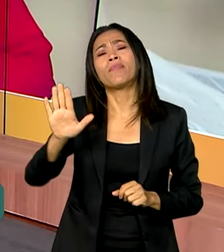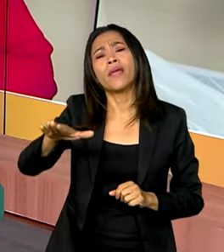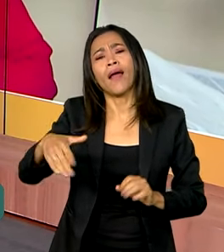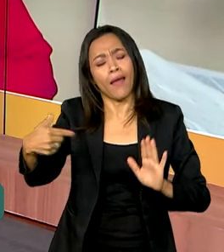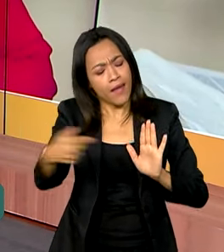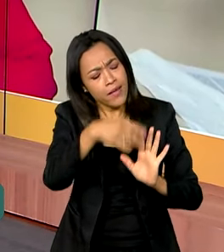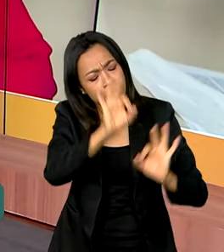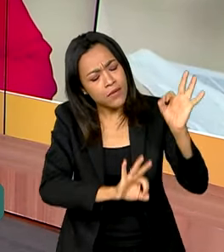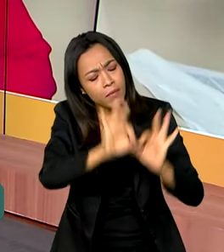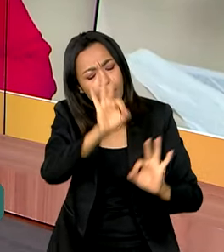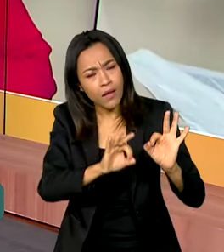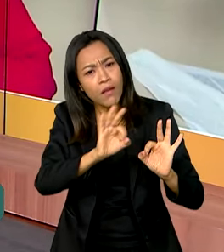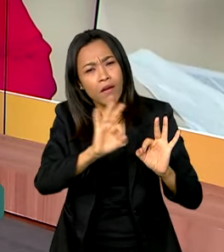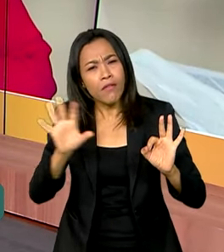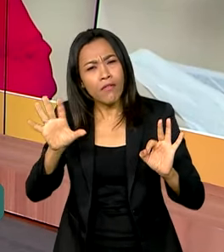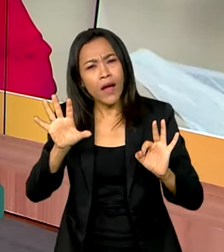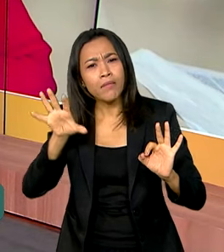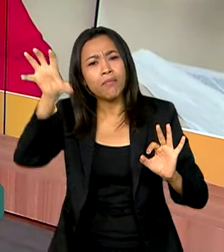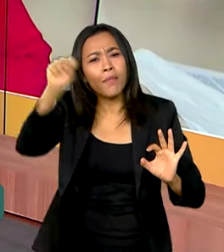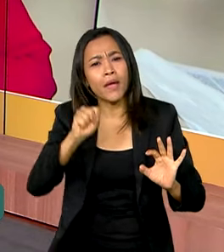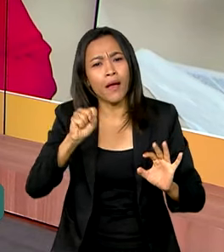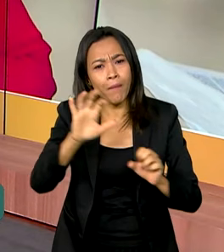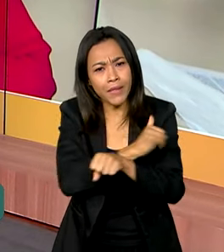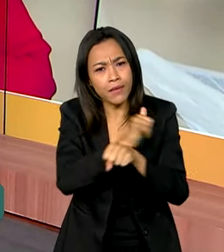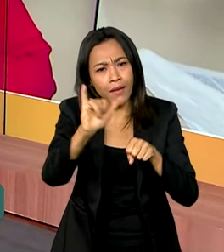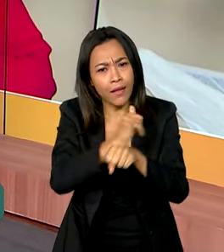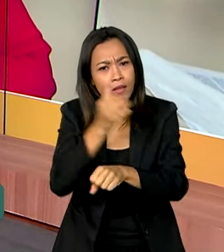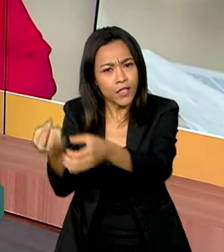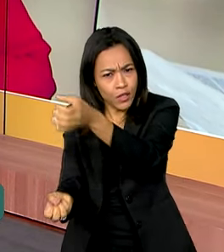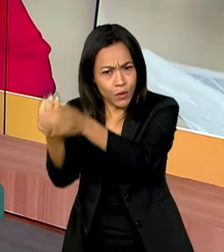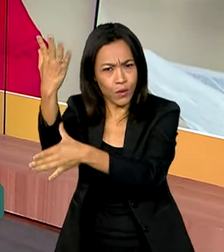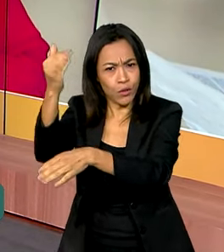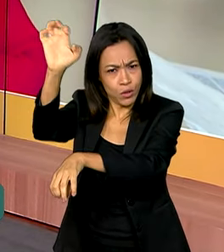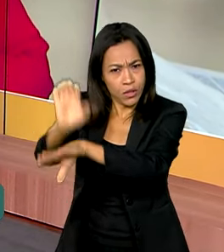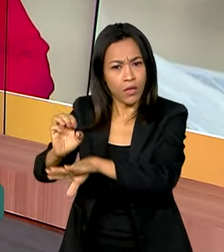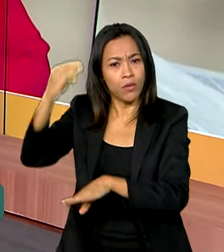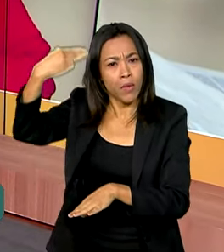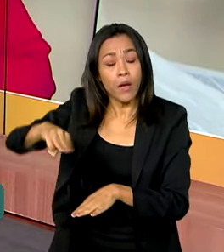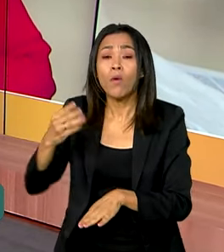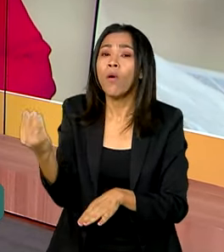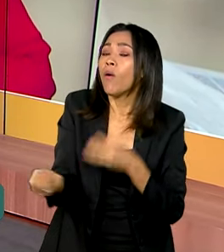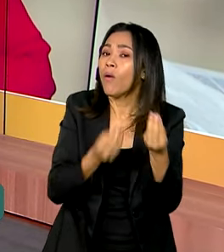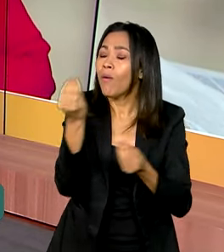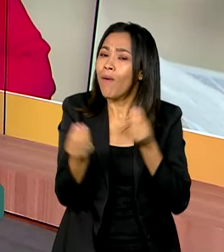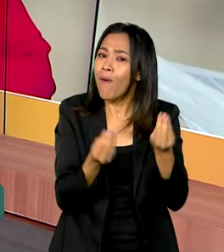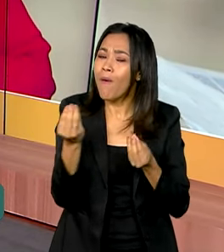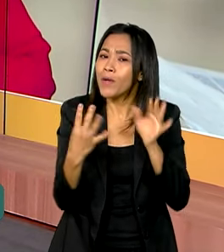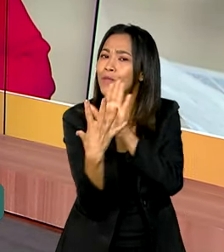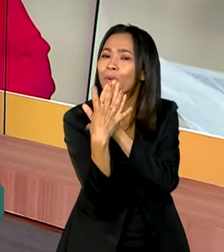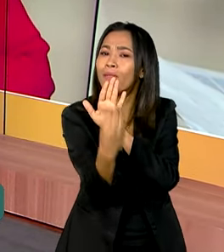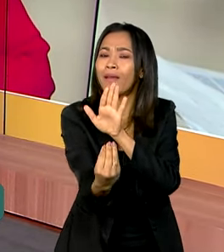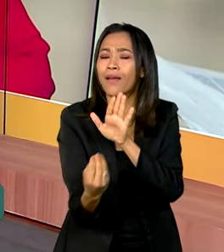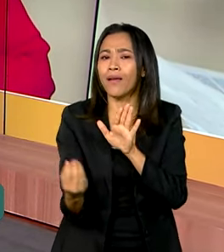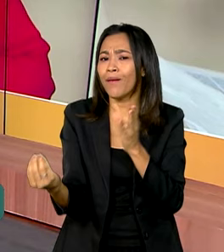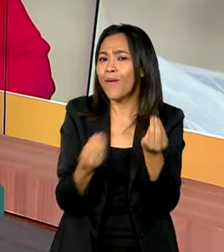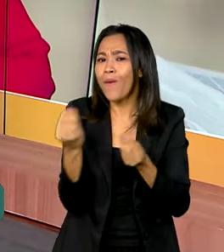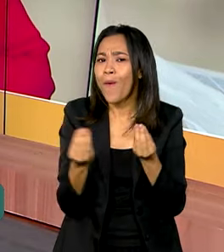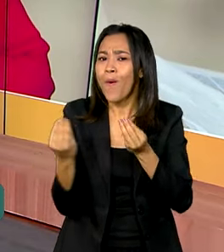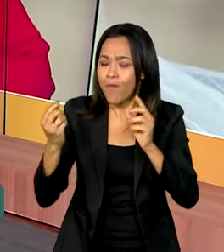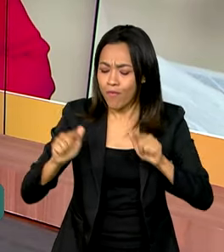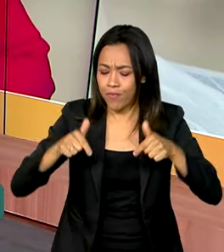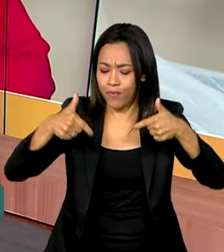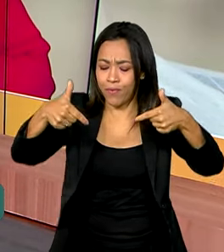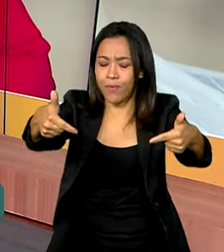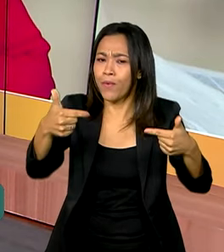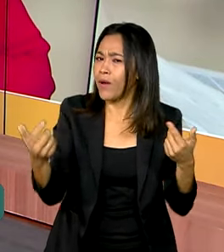uma estratégia que surgiu no Maranhão, não isso? Explica para a gente como que esse modelo vai funcionar e como que a gente vai